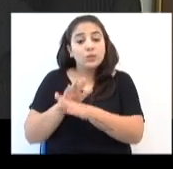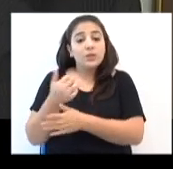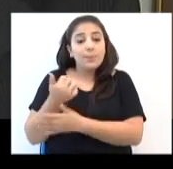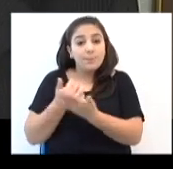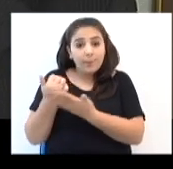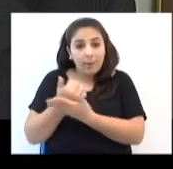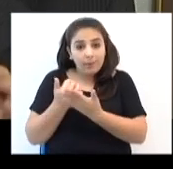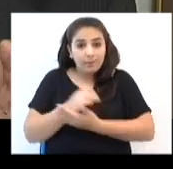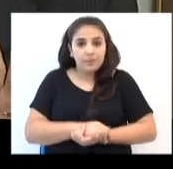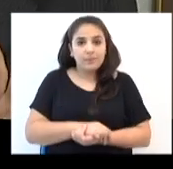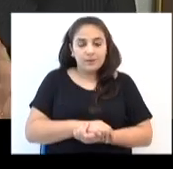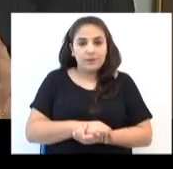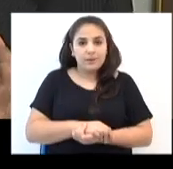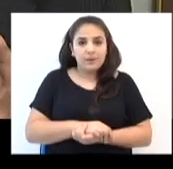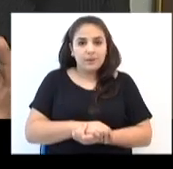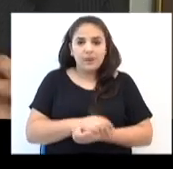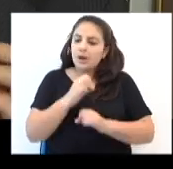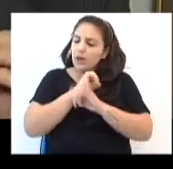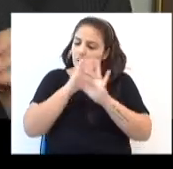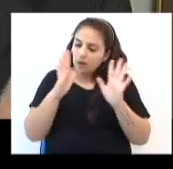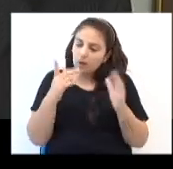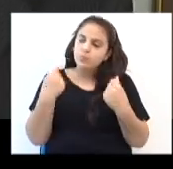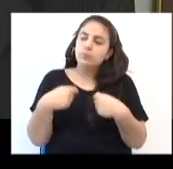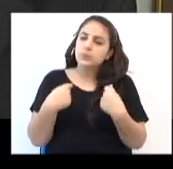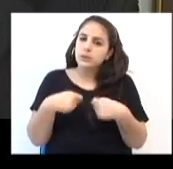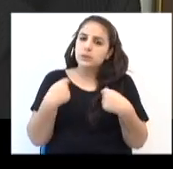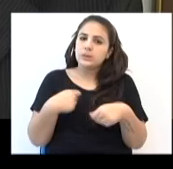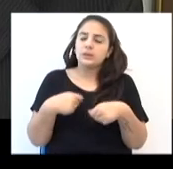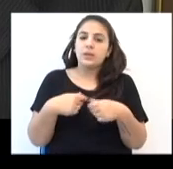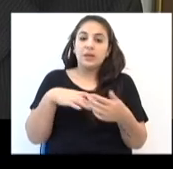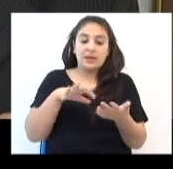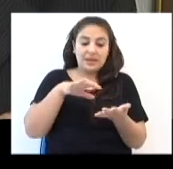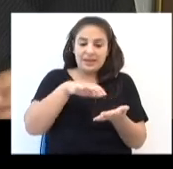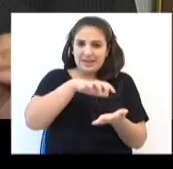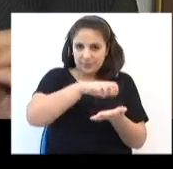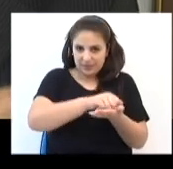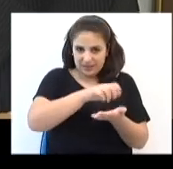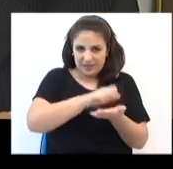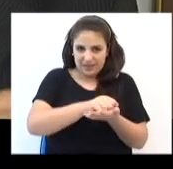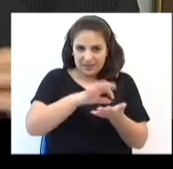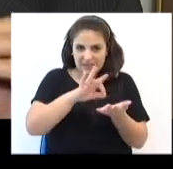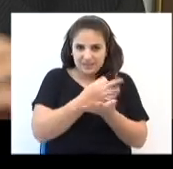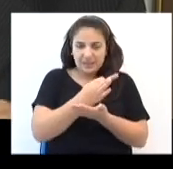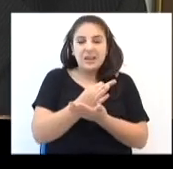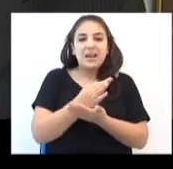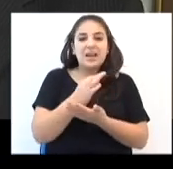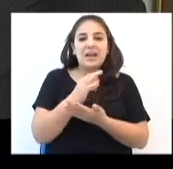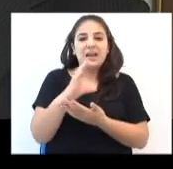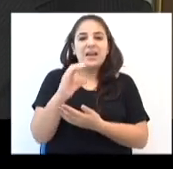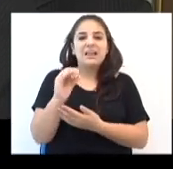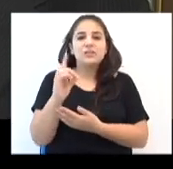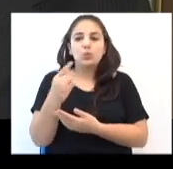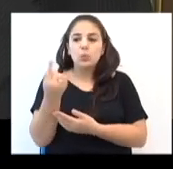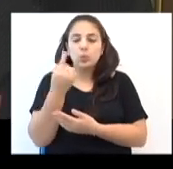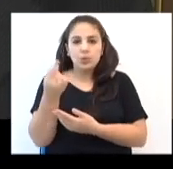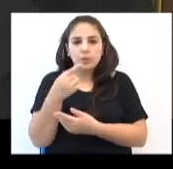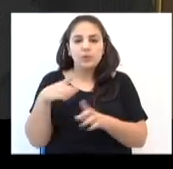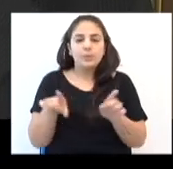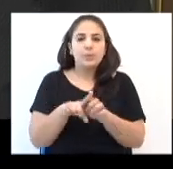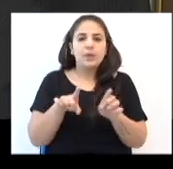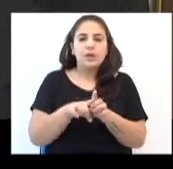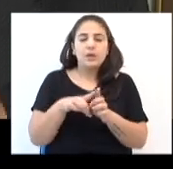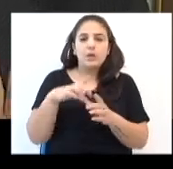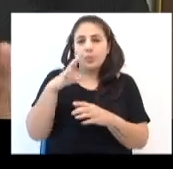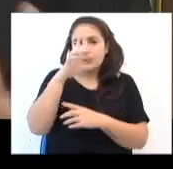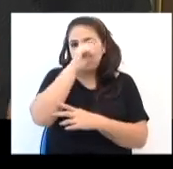básica. Então, é claro que elas têm que passar pelo cadastro único, se cadastram, e aí elas são encaminhadas. E o